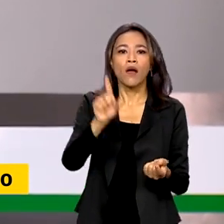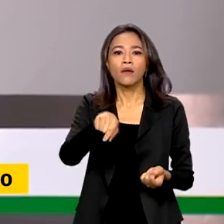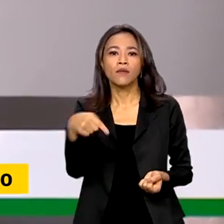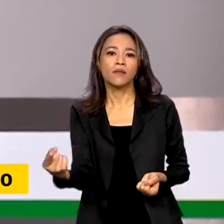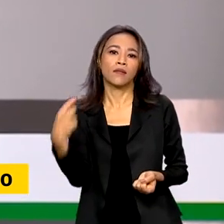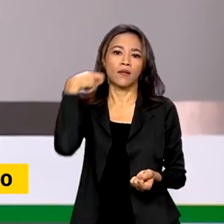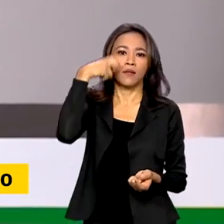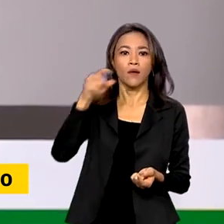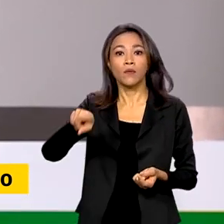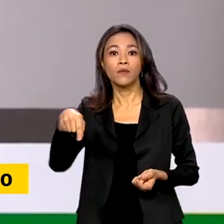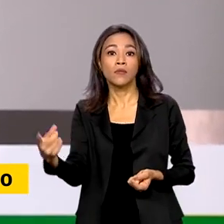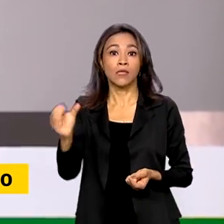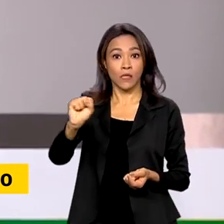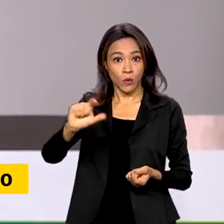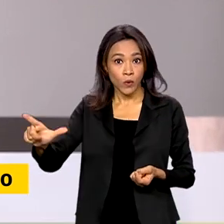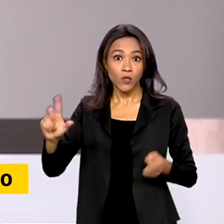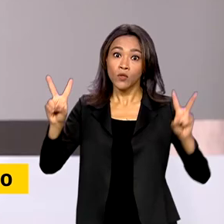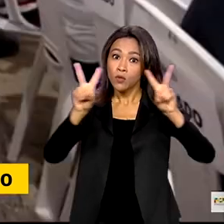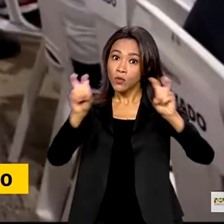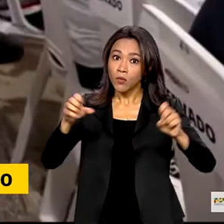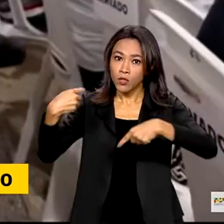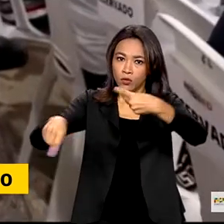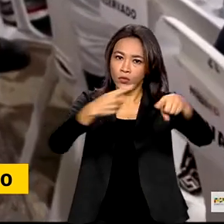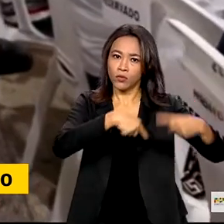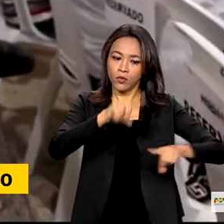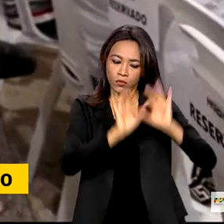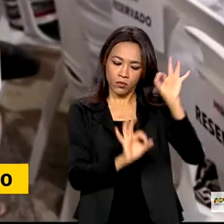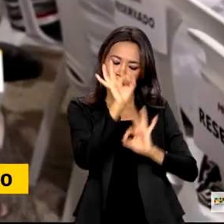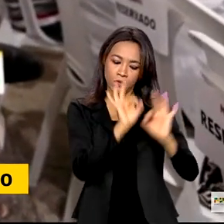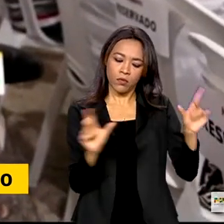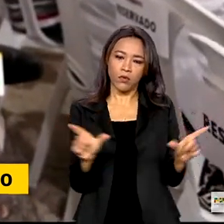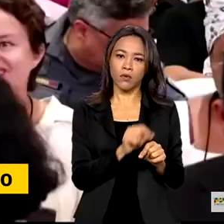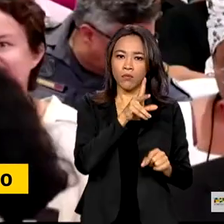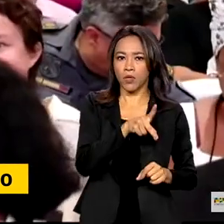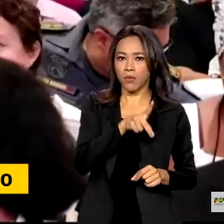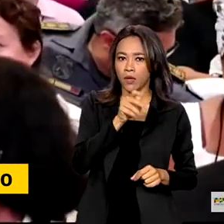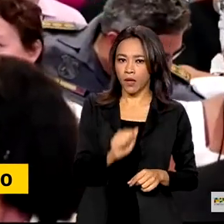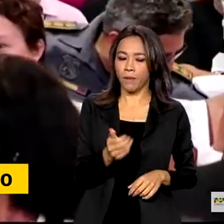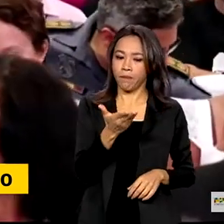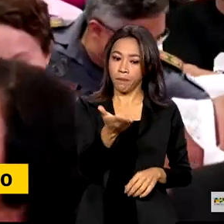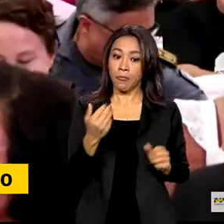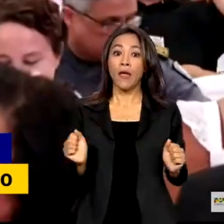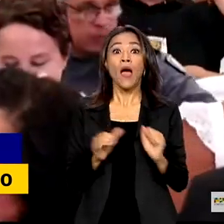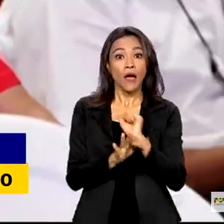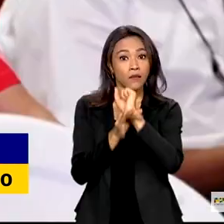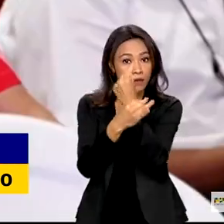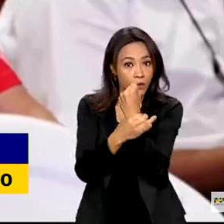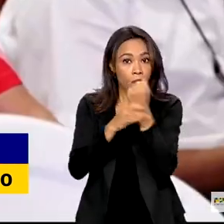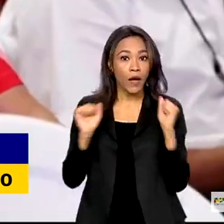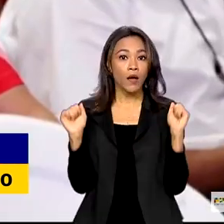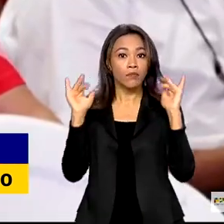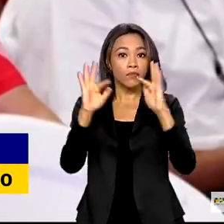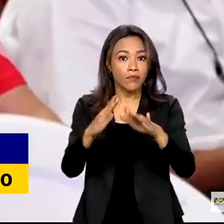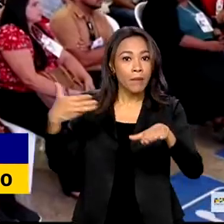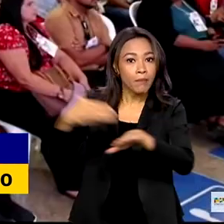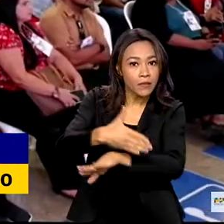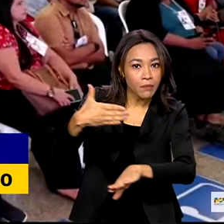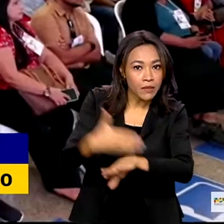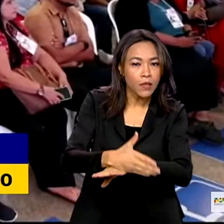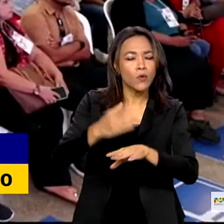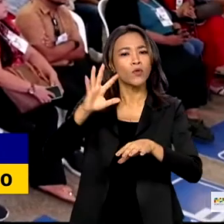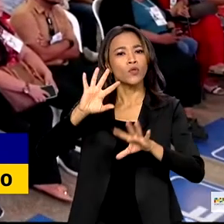o Plano Plurianual Participativo. Para garantir a participação da sociedade civil dos cidadãos nas